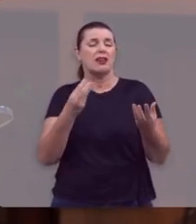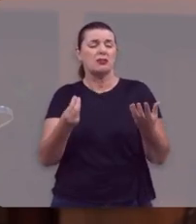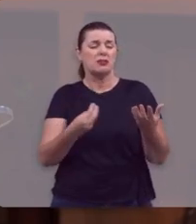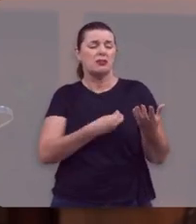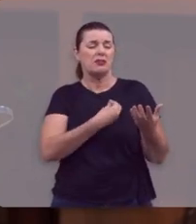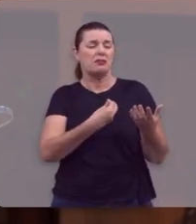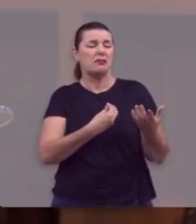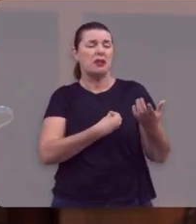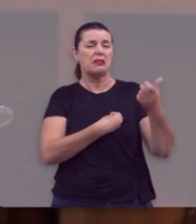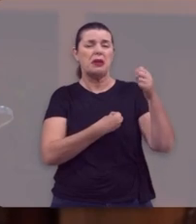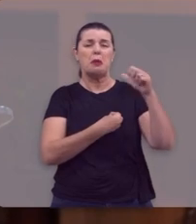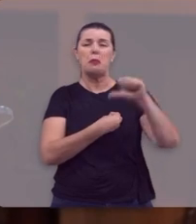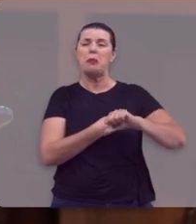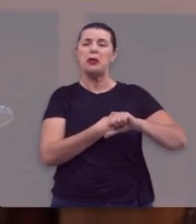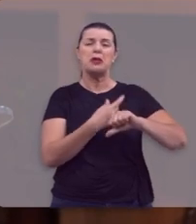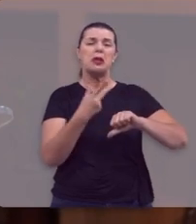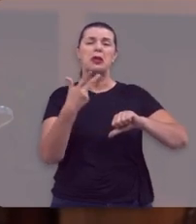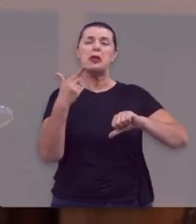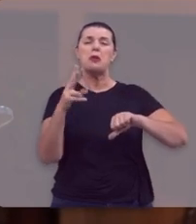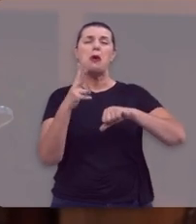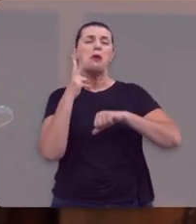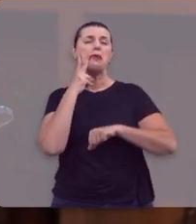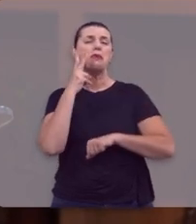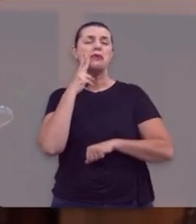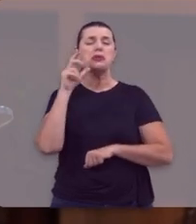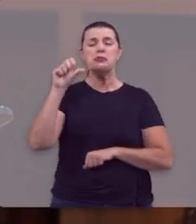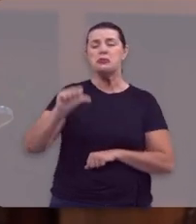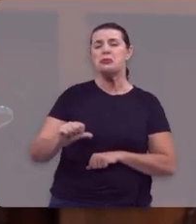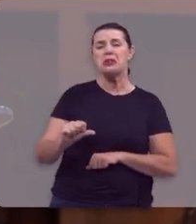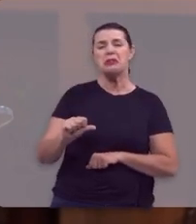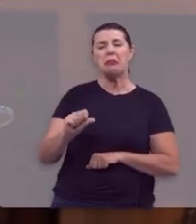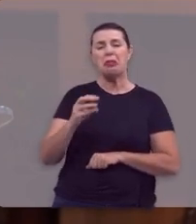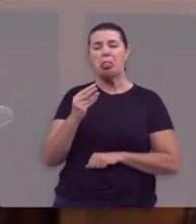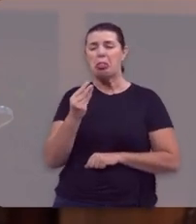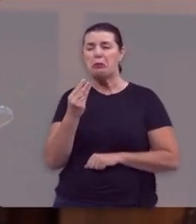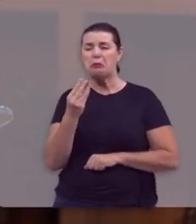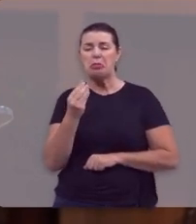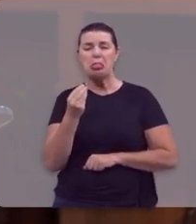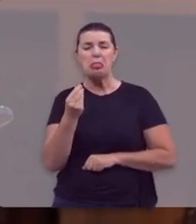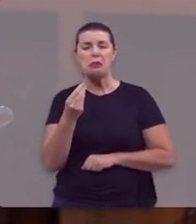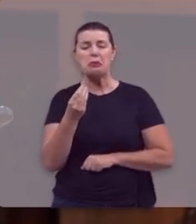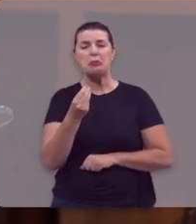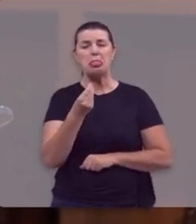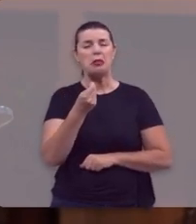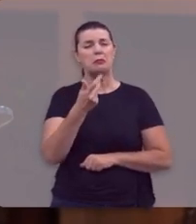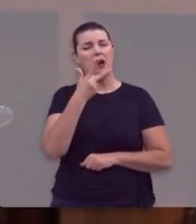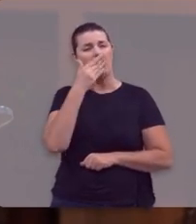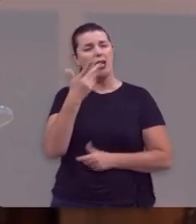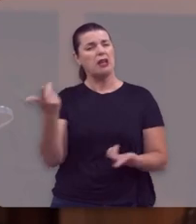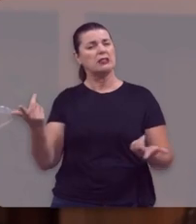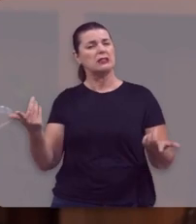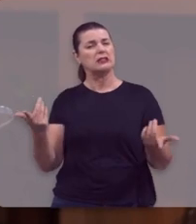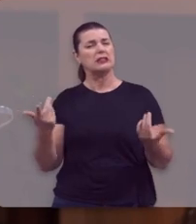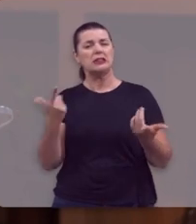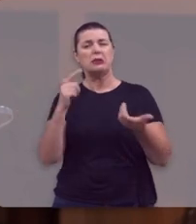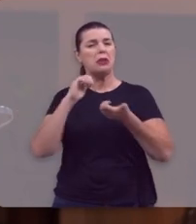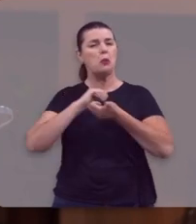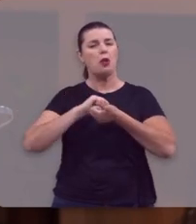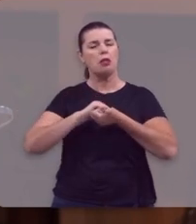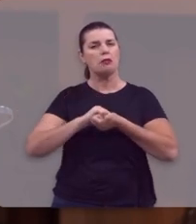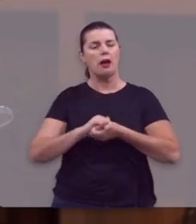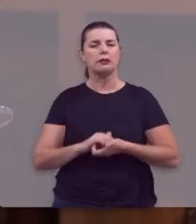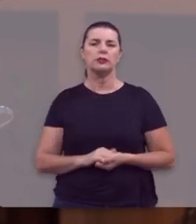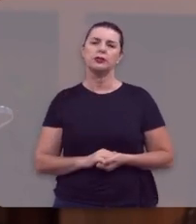Bebendo a borra do vinho, ácida, sem